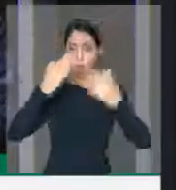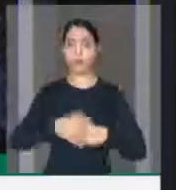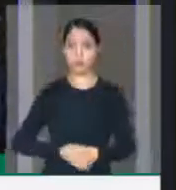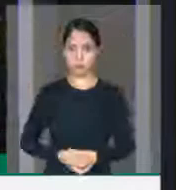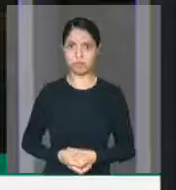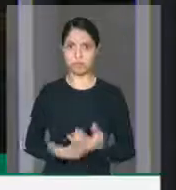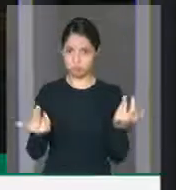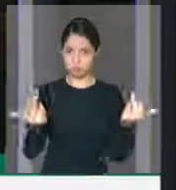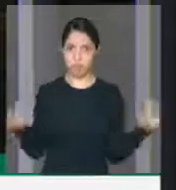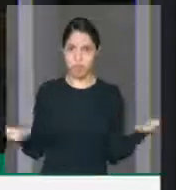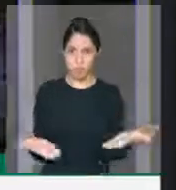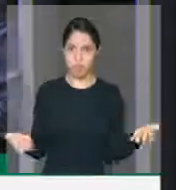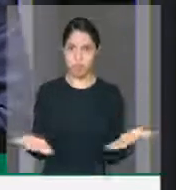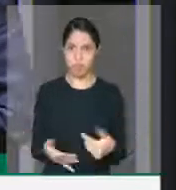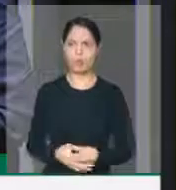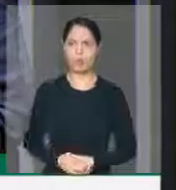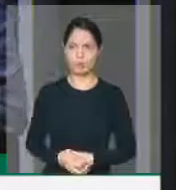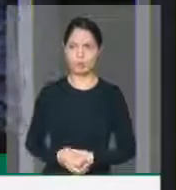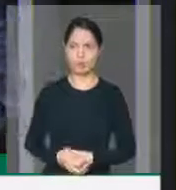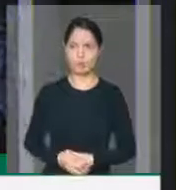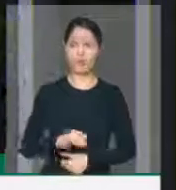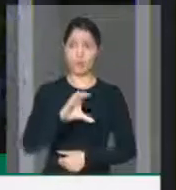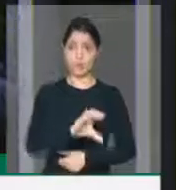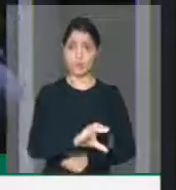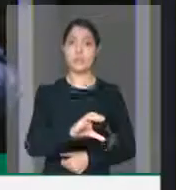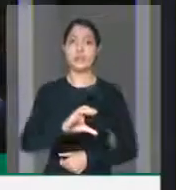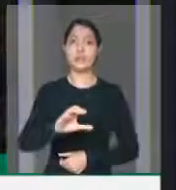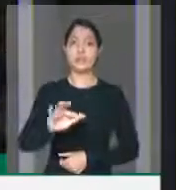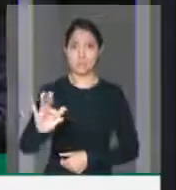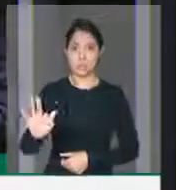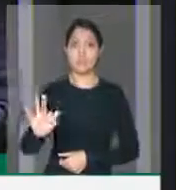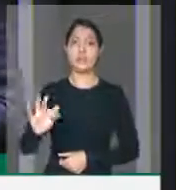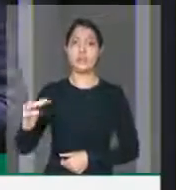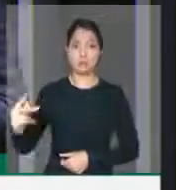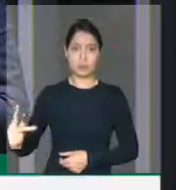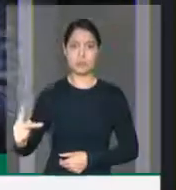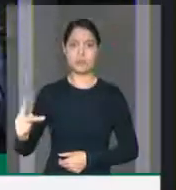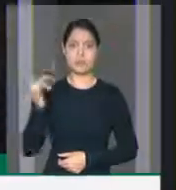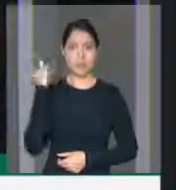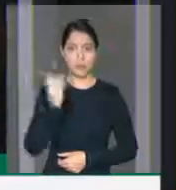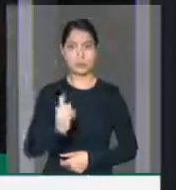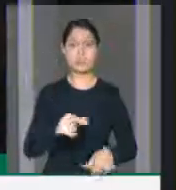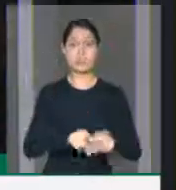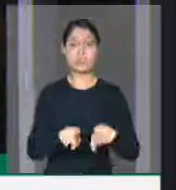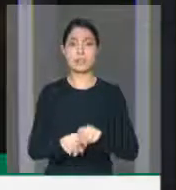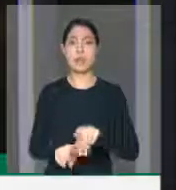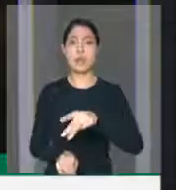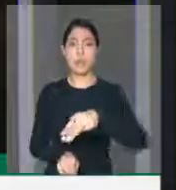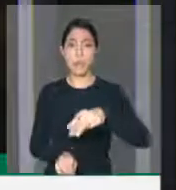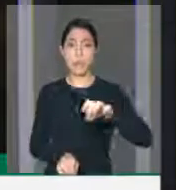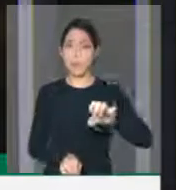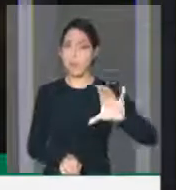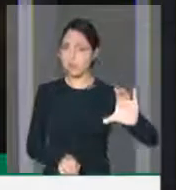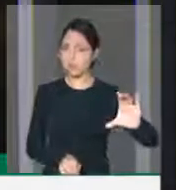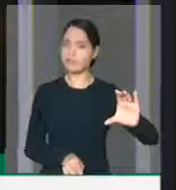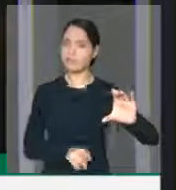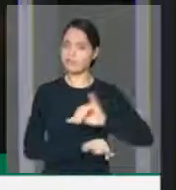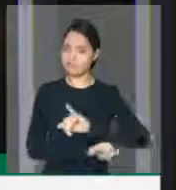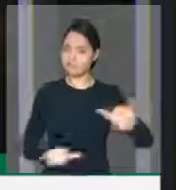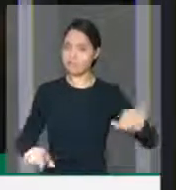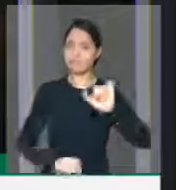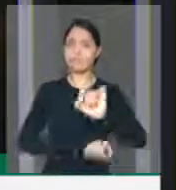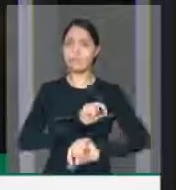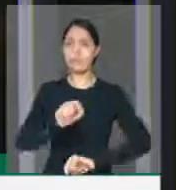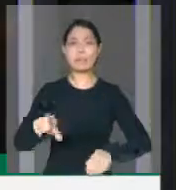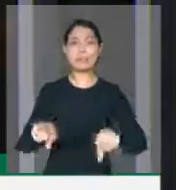é hoje, conforme diz o Conselho, conforme diz o MEC, traz um avanço de reforçar a residência